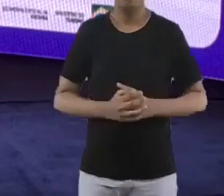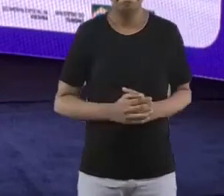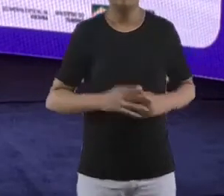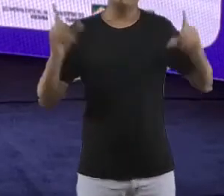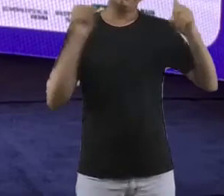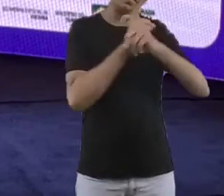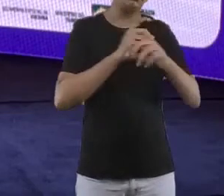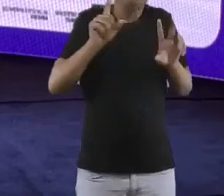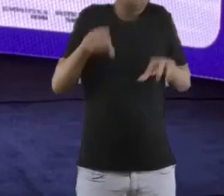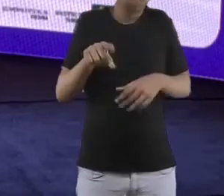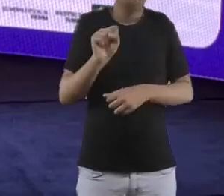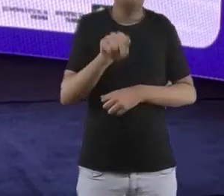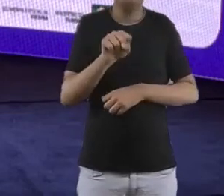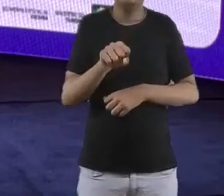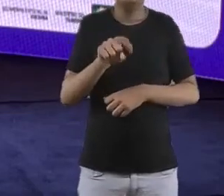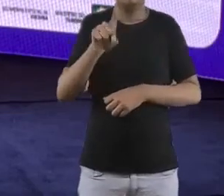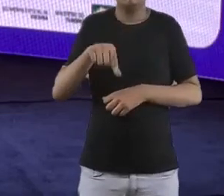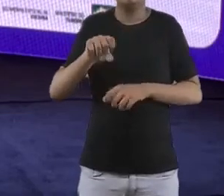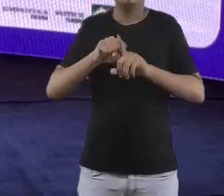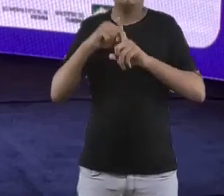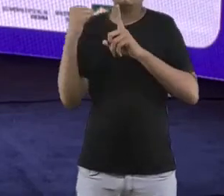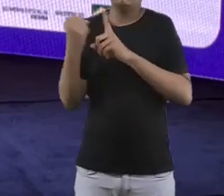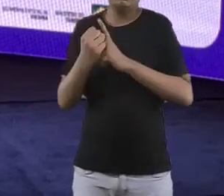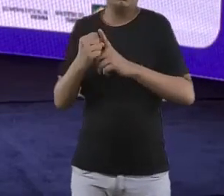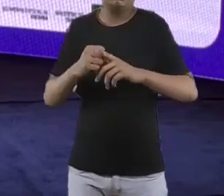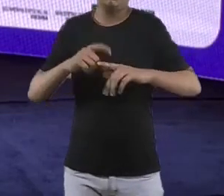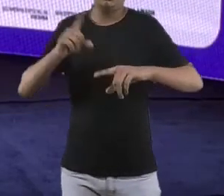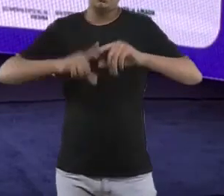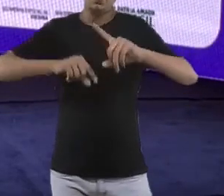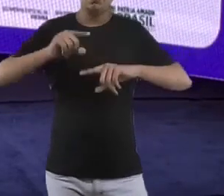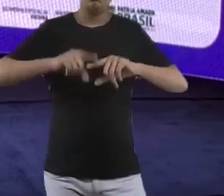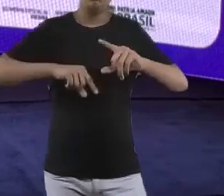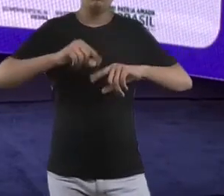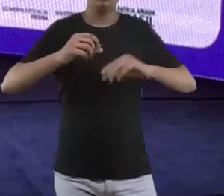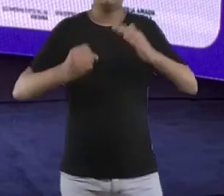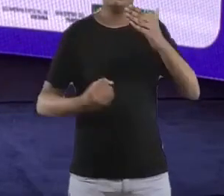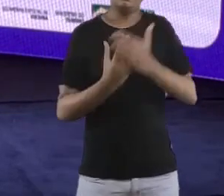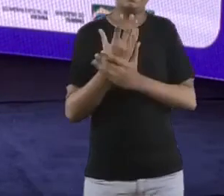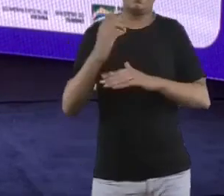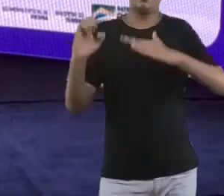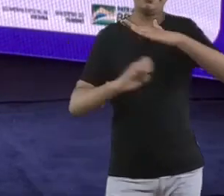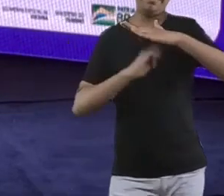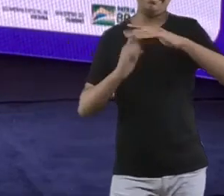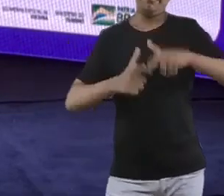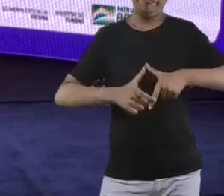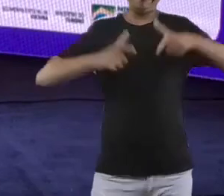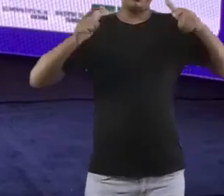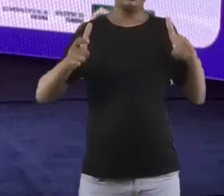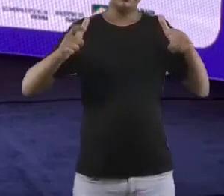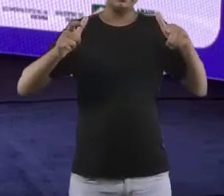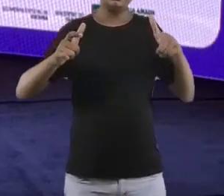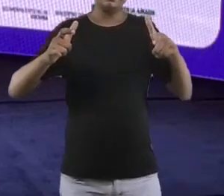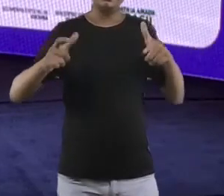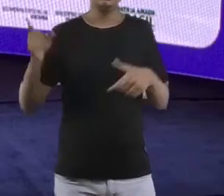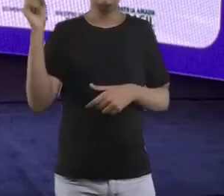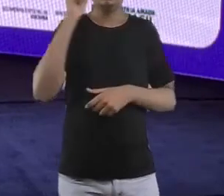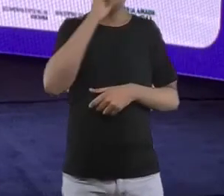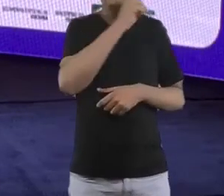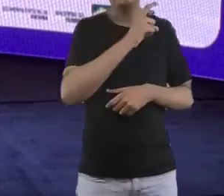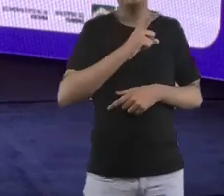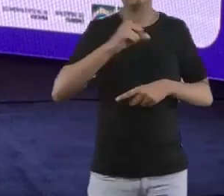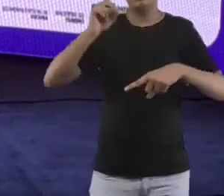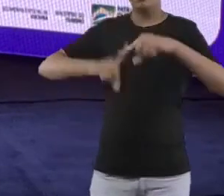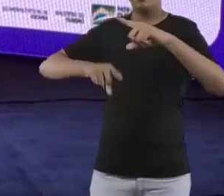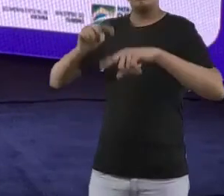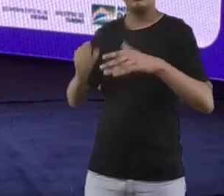social que nasceu dentro de uma estrutura muito maior, né? E, como eu falei, é muito raro você ver um produto que já nasce de uma